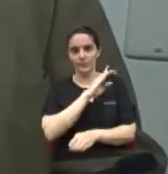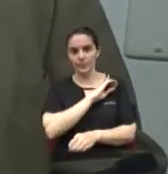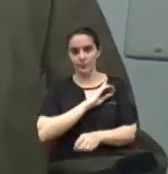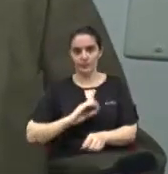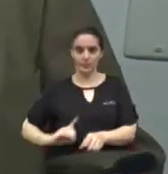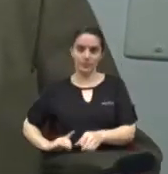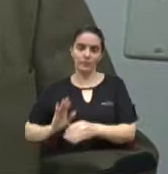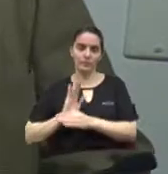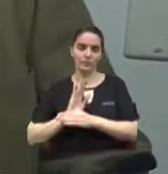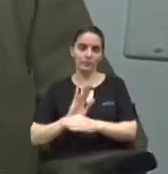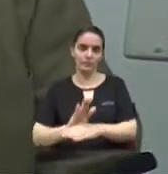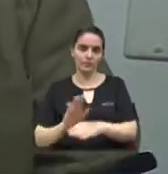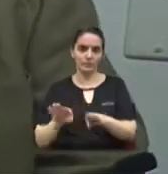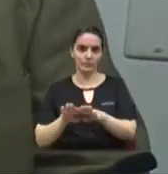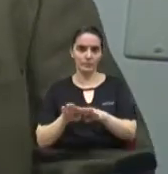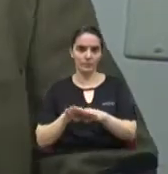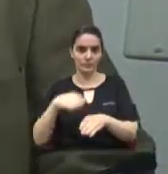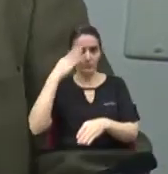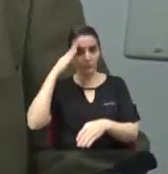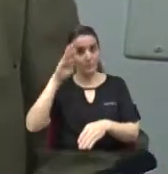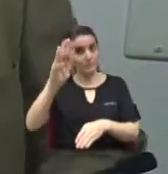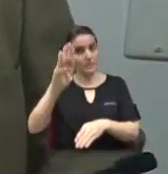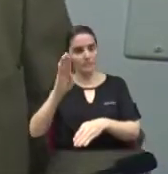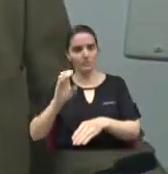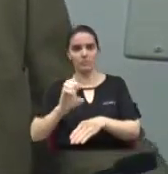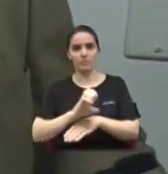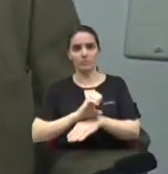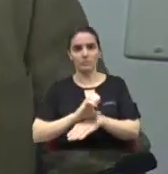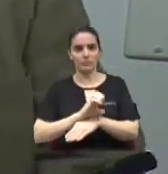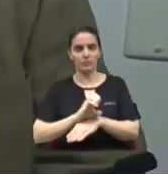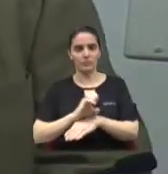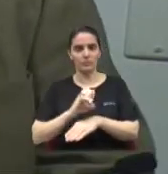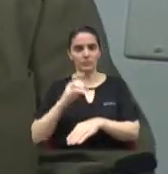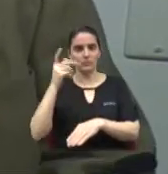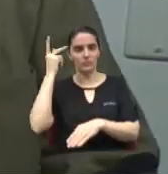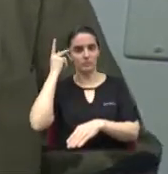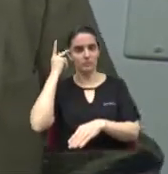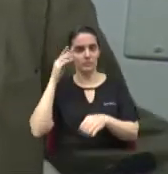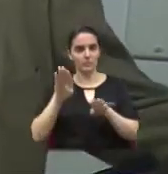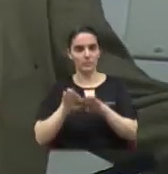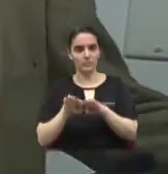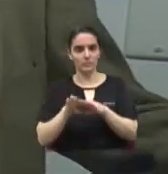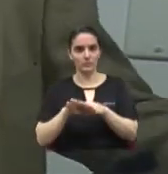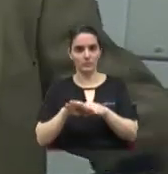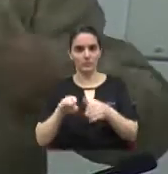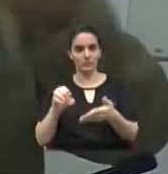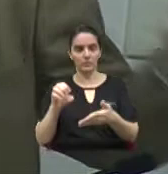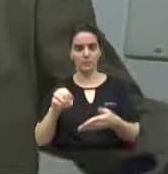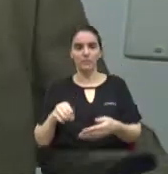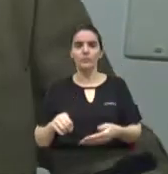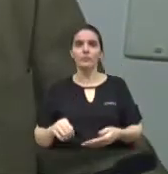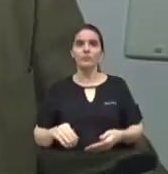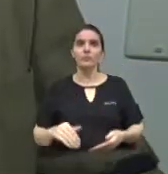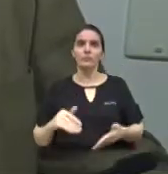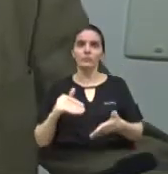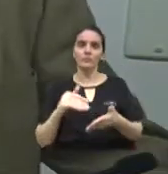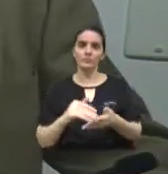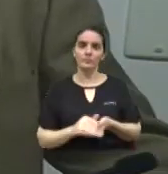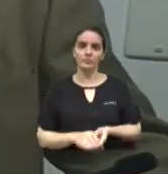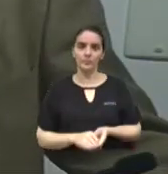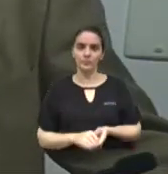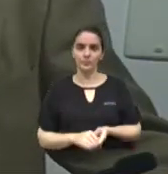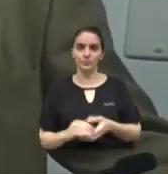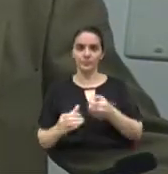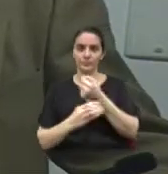e principalmente do governador e do secretário de Segurança Pública e da Polícia Comando Geral, que nos